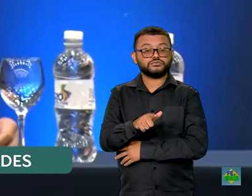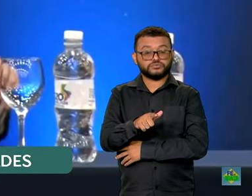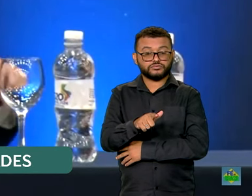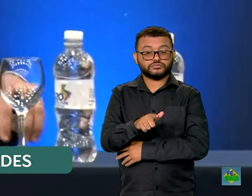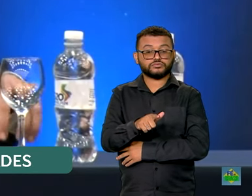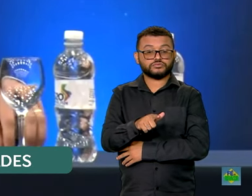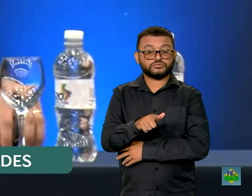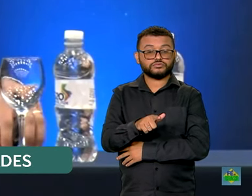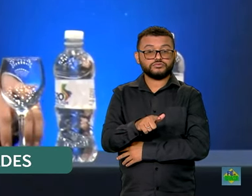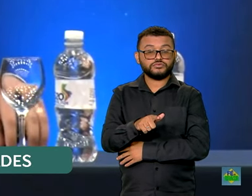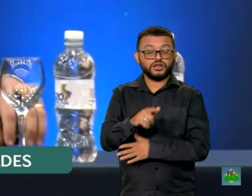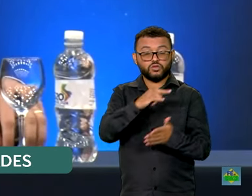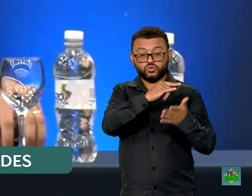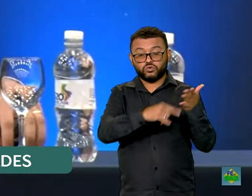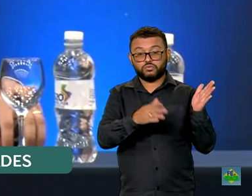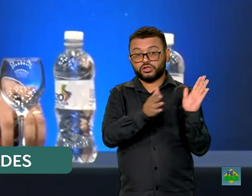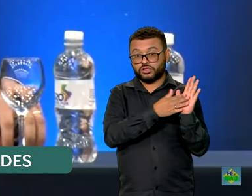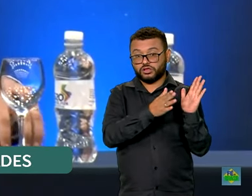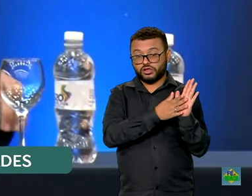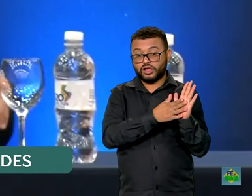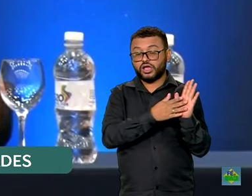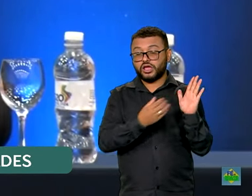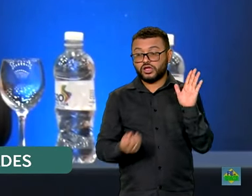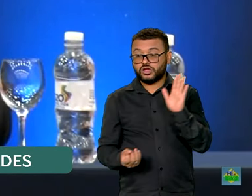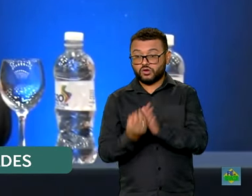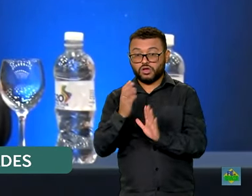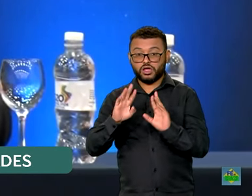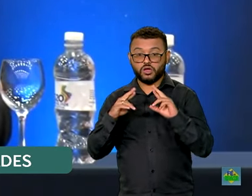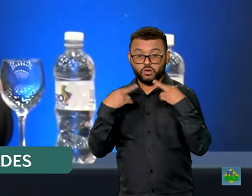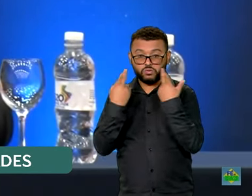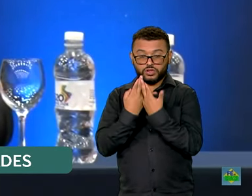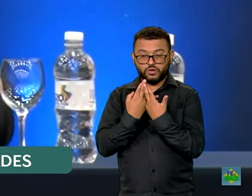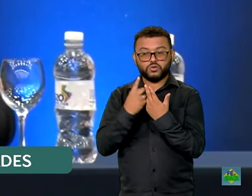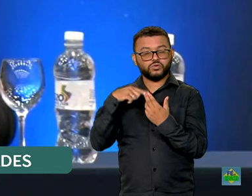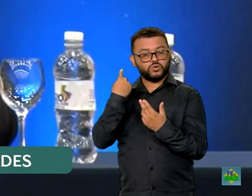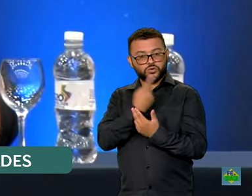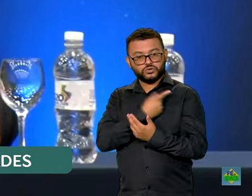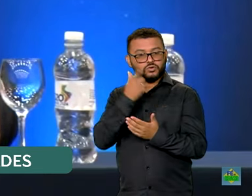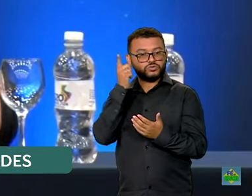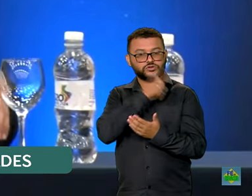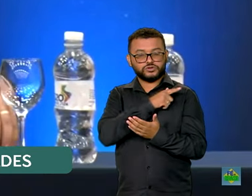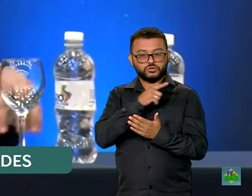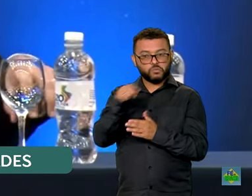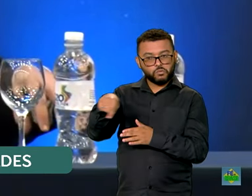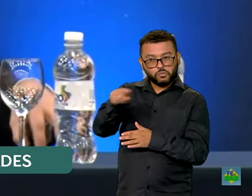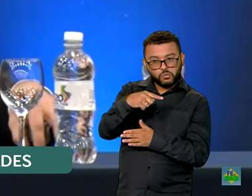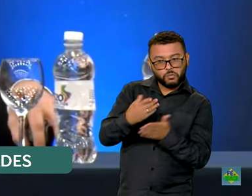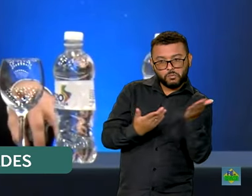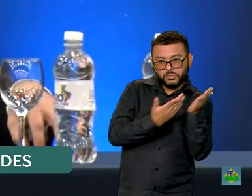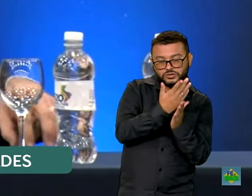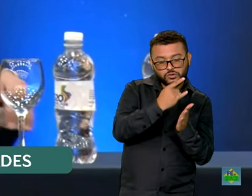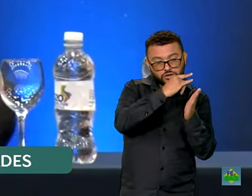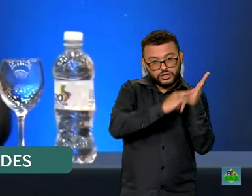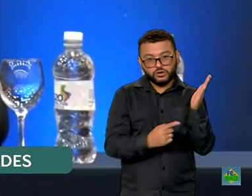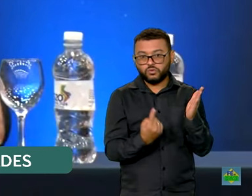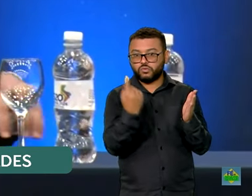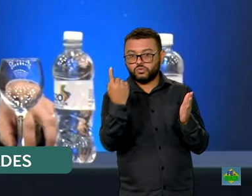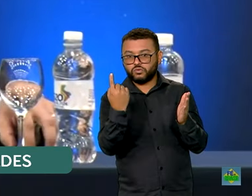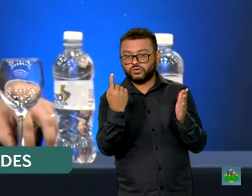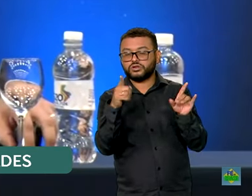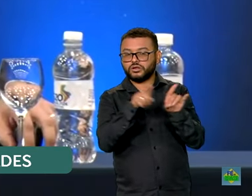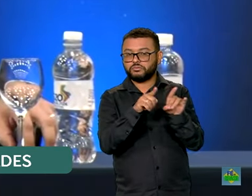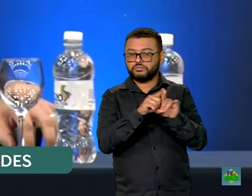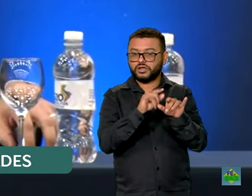nesta reunião, nós conseguimos o consenso em torno de uma declaração e do